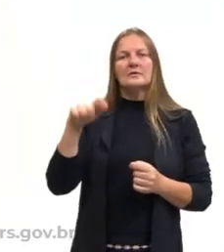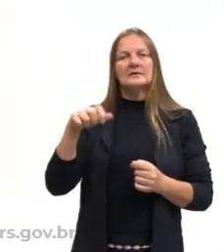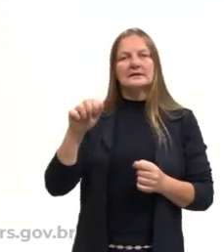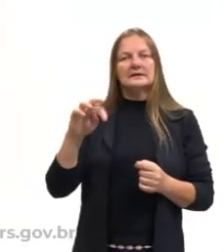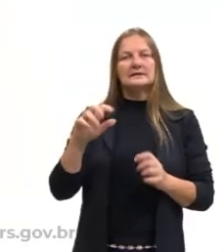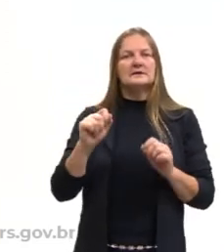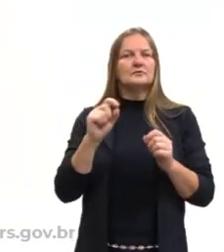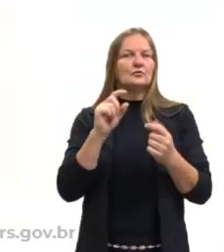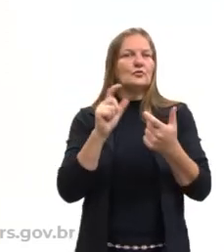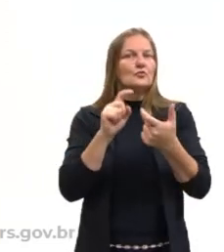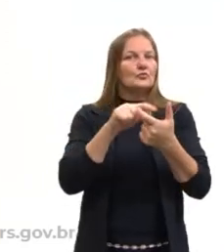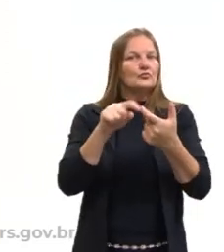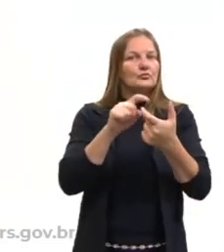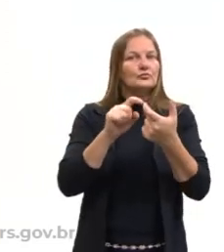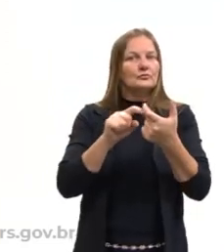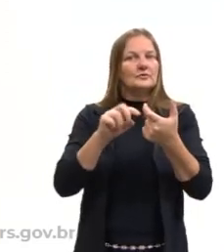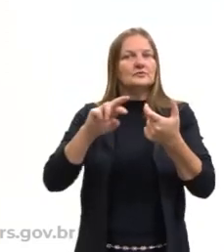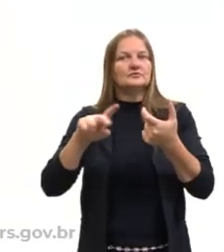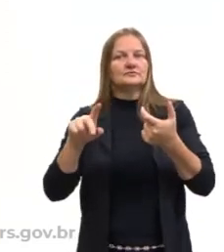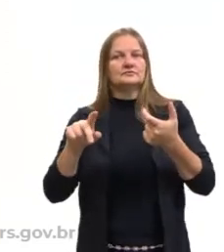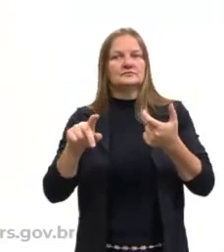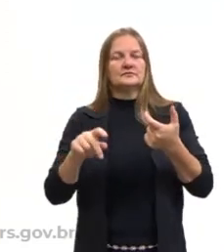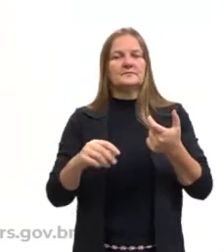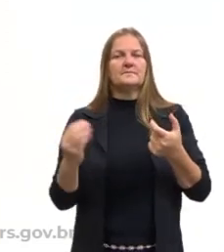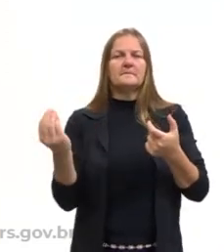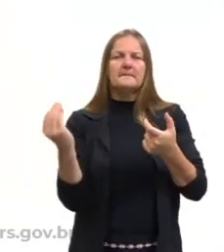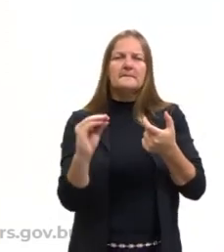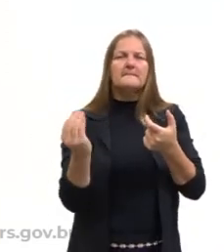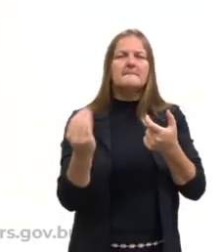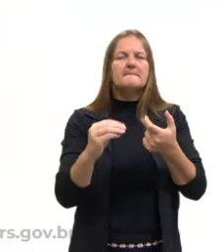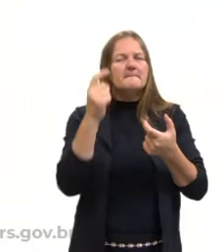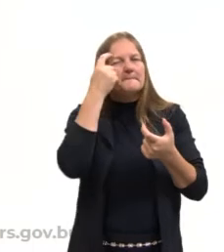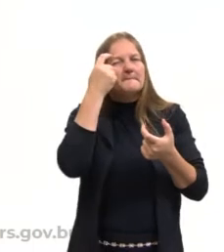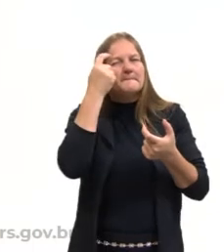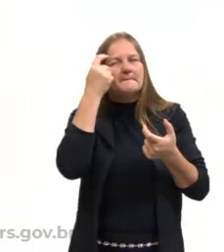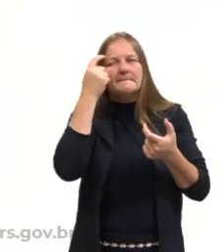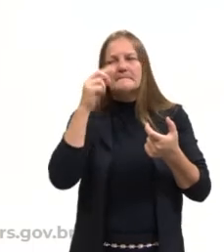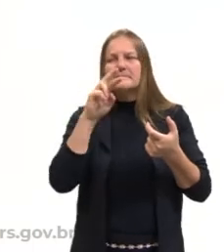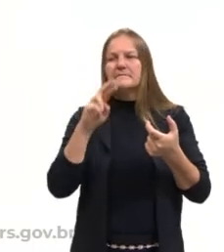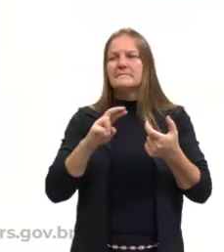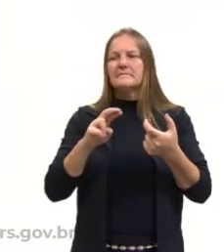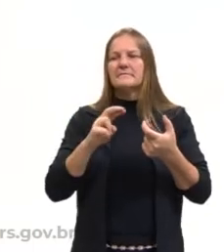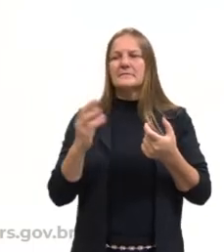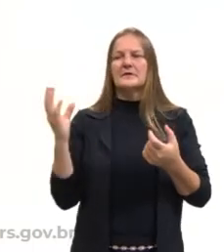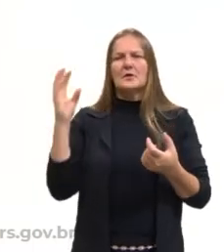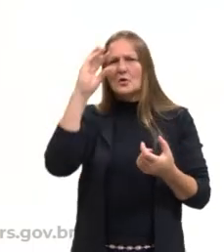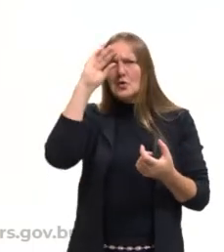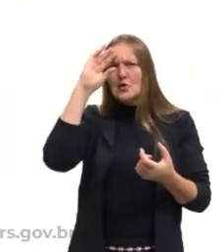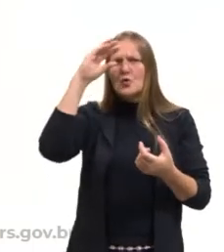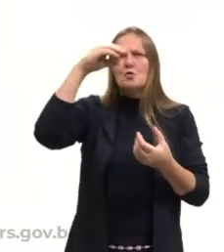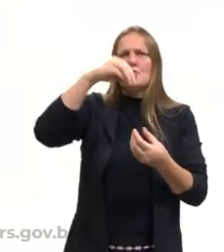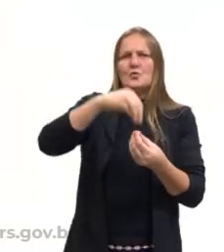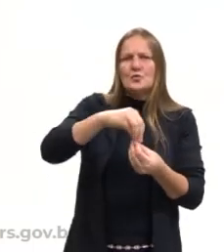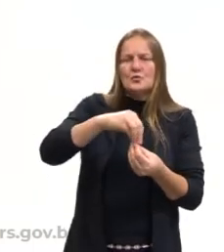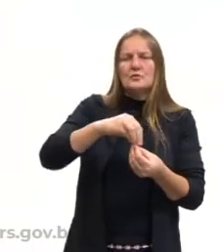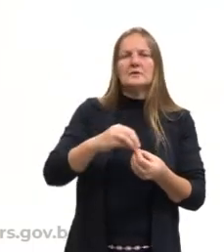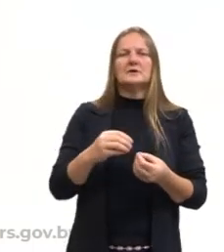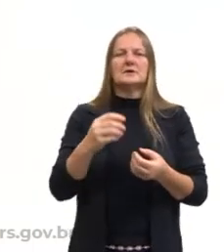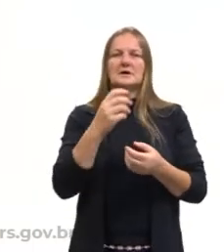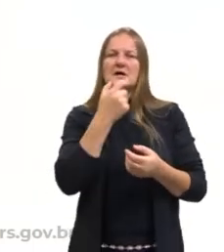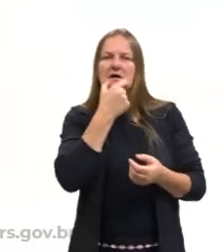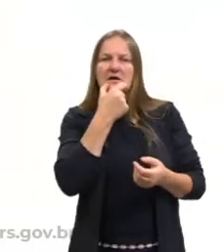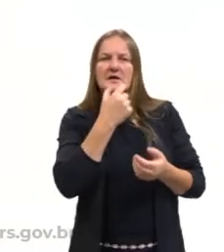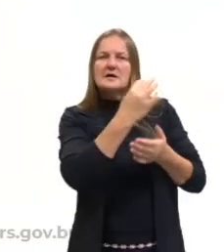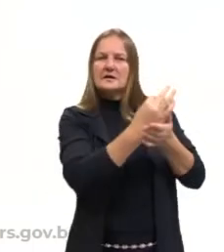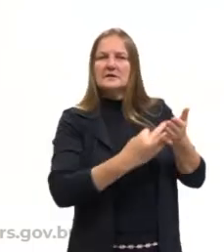não são. E vou fazer inferências, vou fazer raciocínios, vou tentar fazer as traduções no texto em inglês.